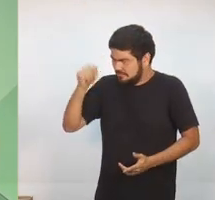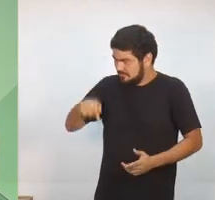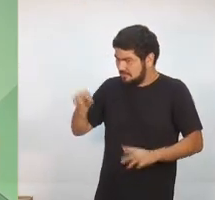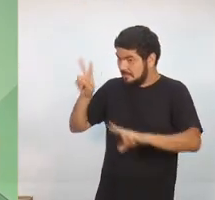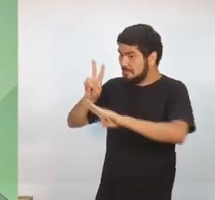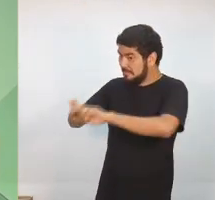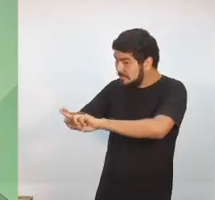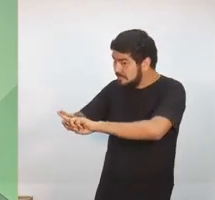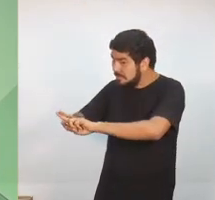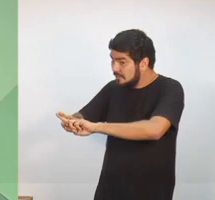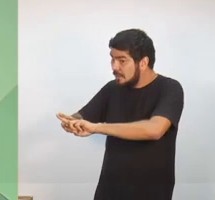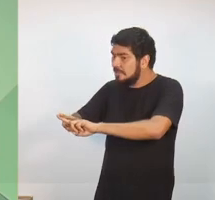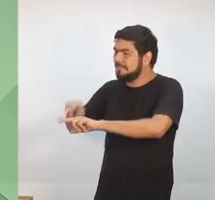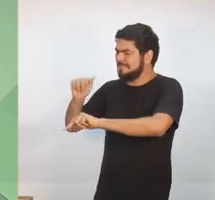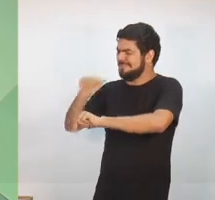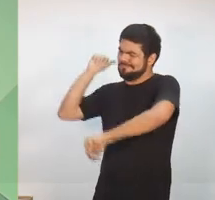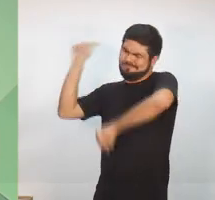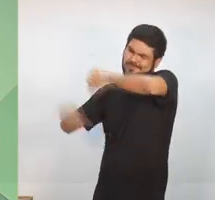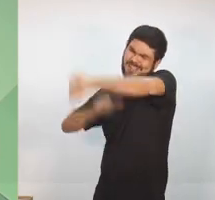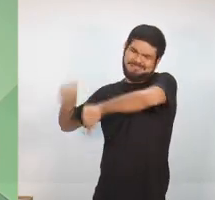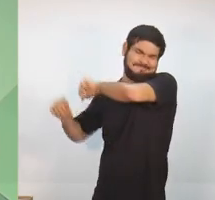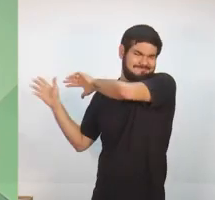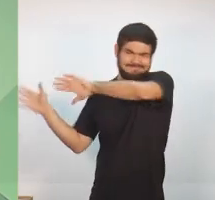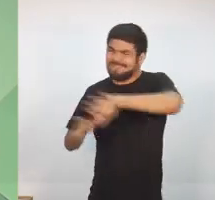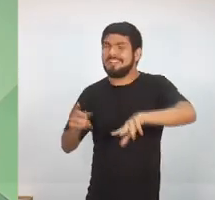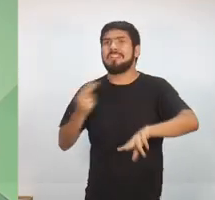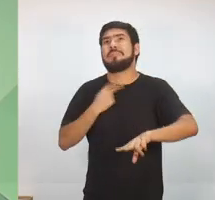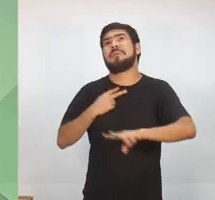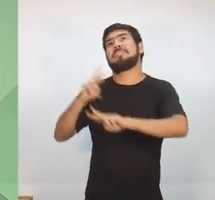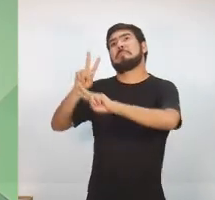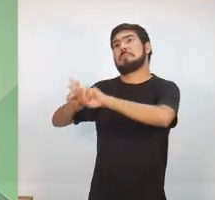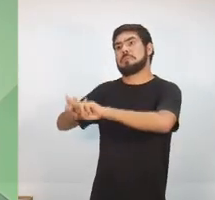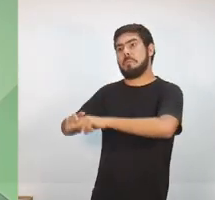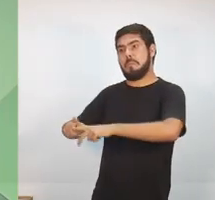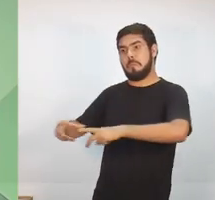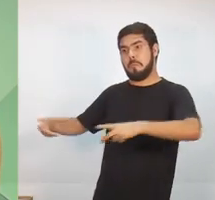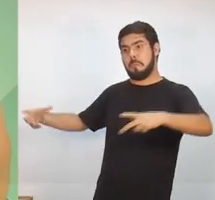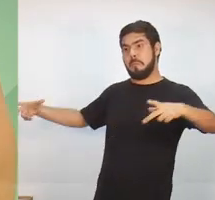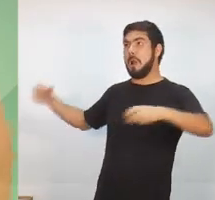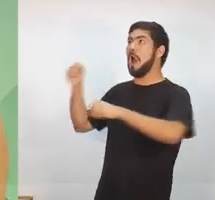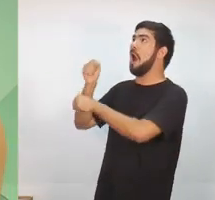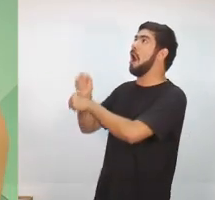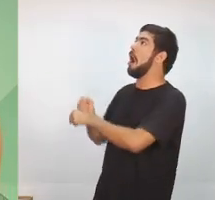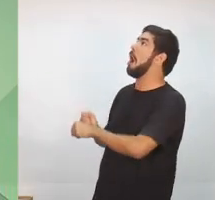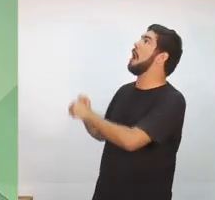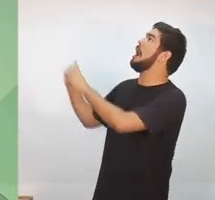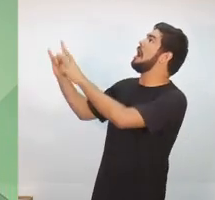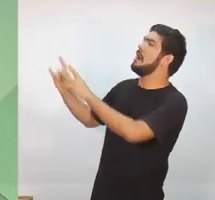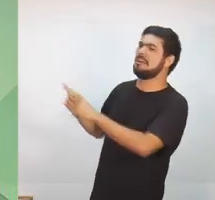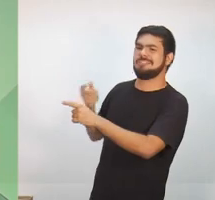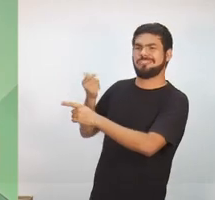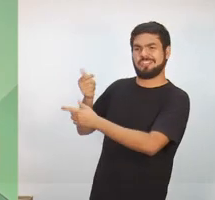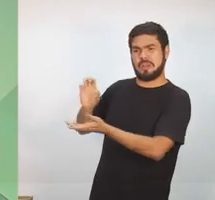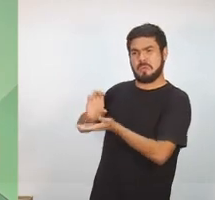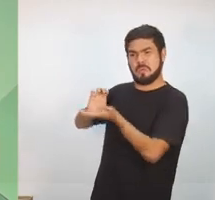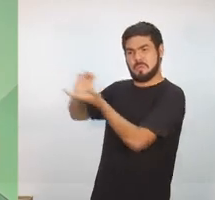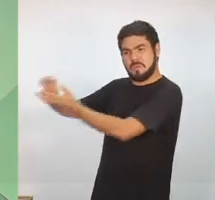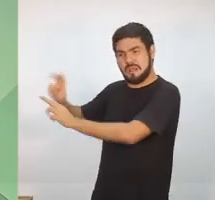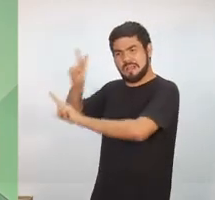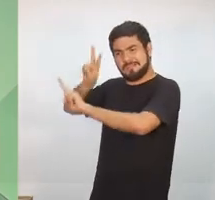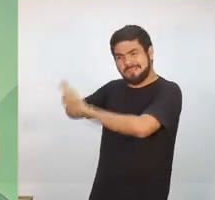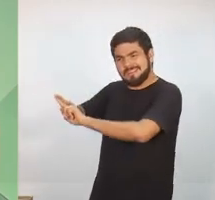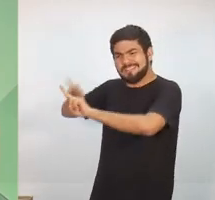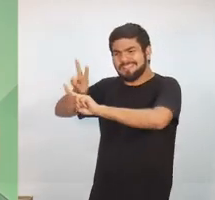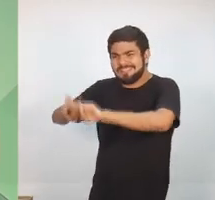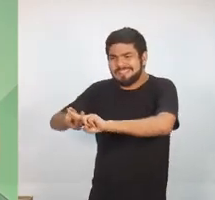precisa ser revisto. Nós não podemos ter esses presídios enormes, gastando dinheiro absurdo. Se